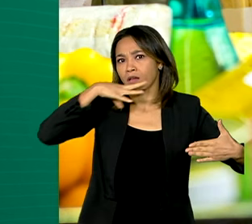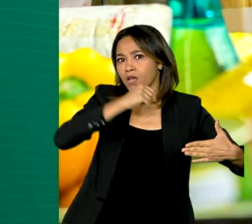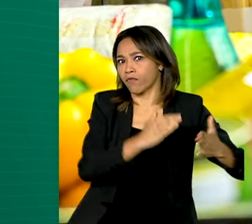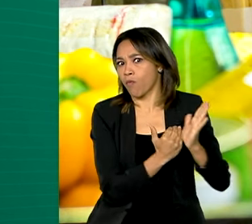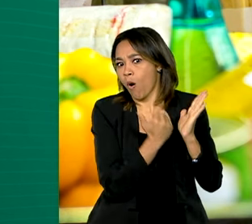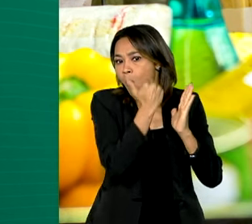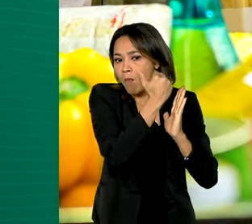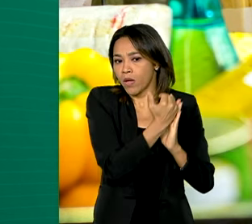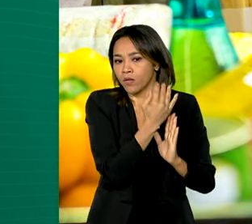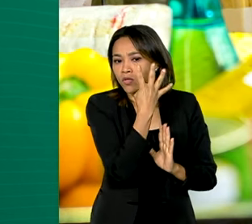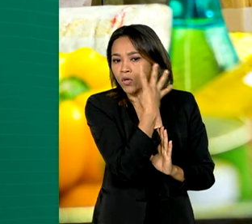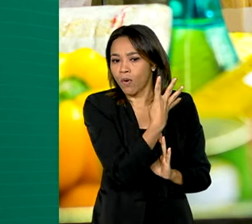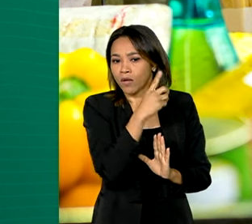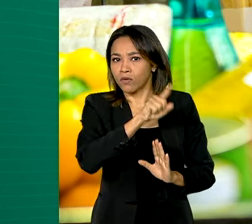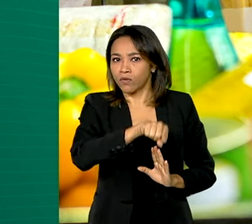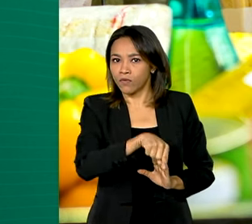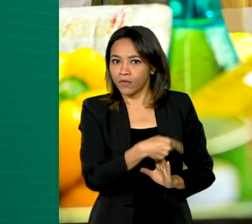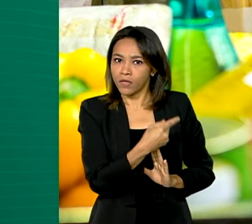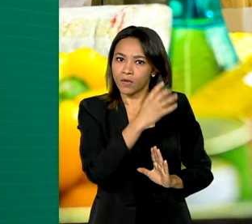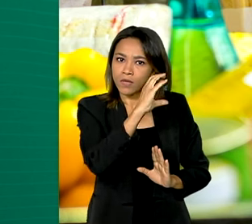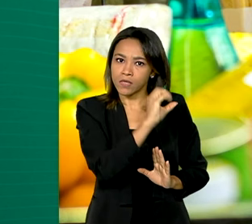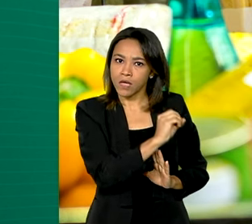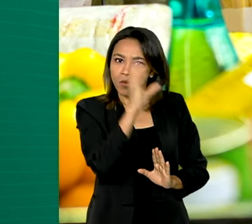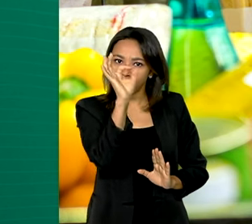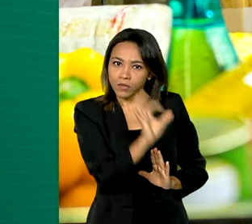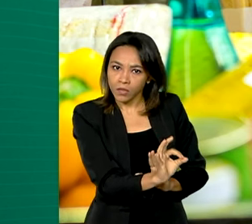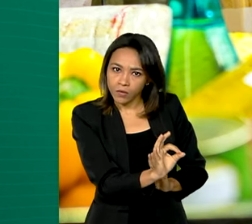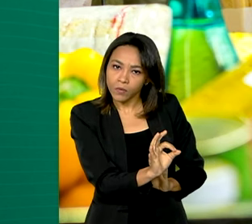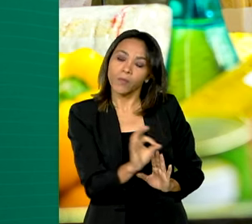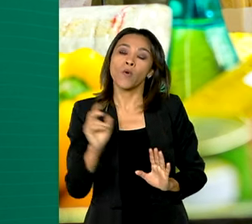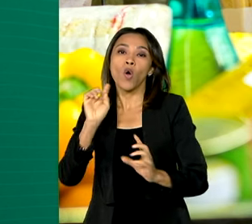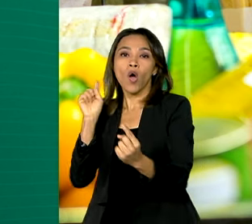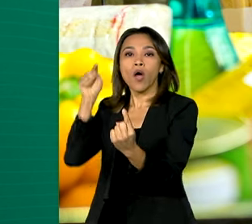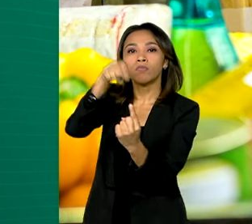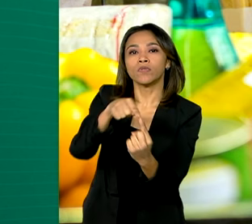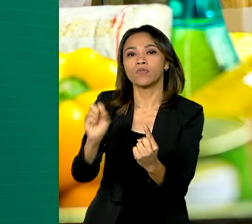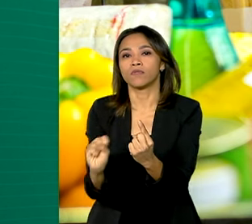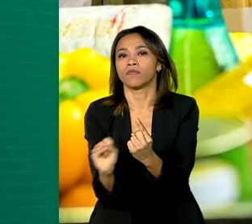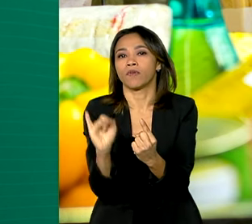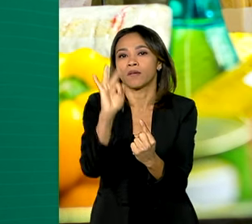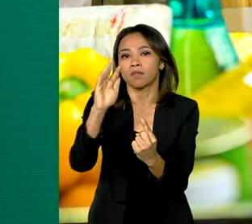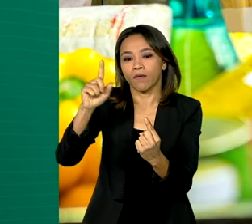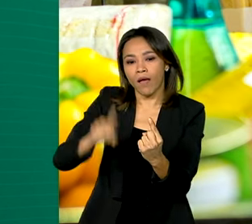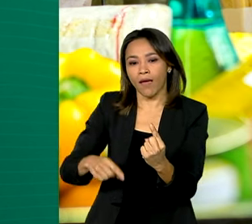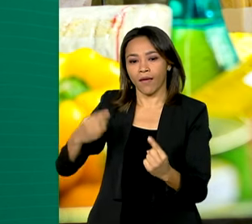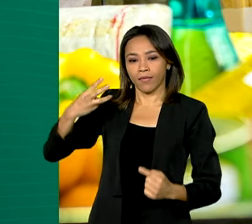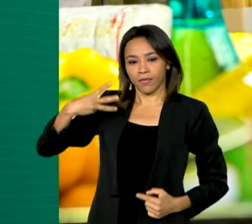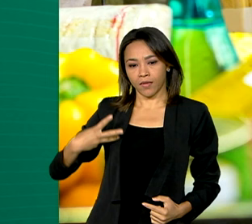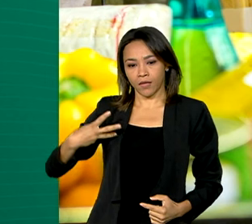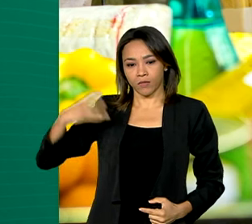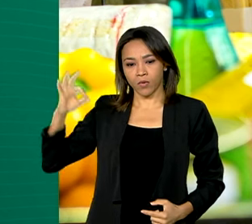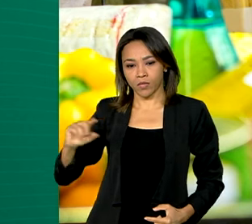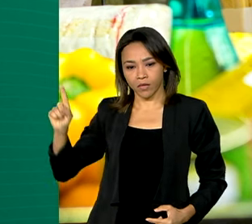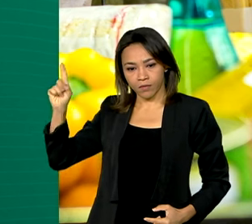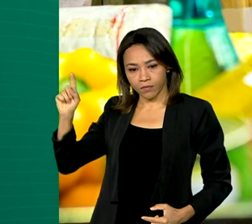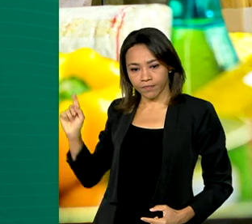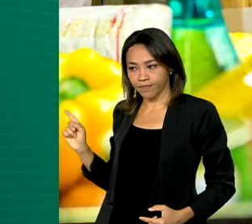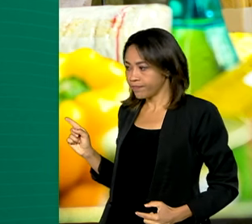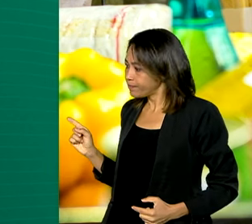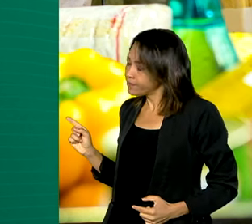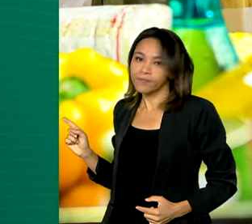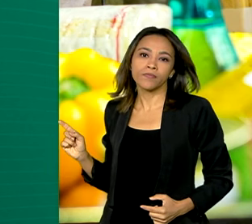4,01%. A meta da inflação é de 3% neste ano e será